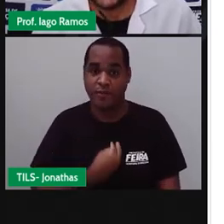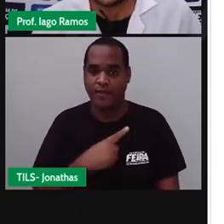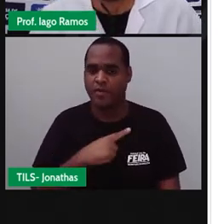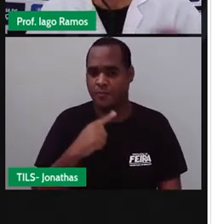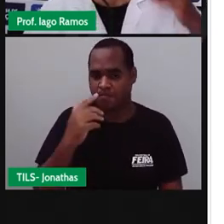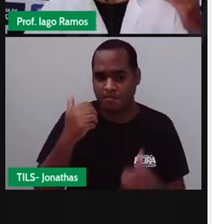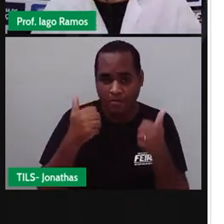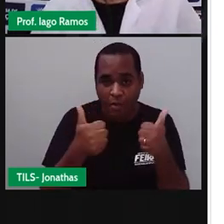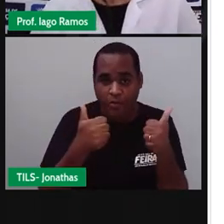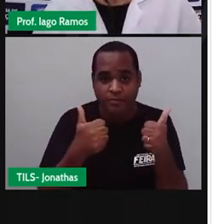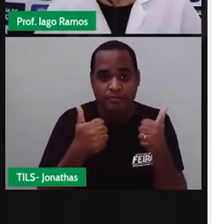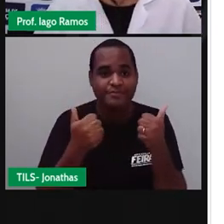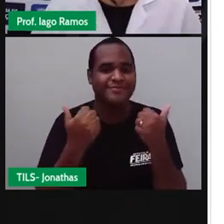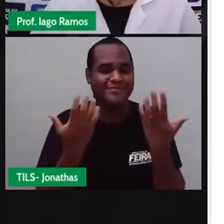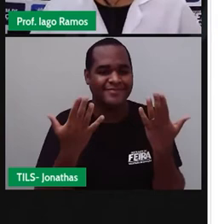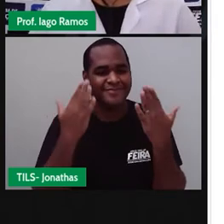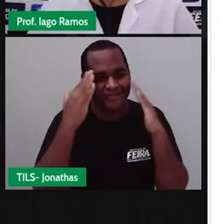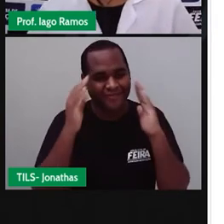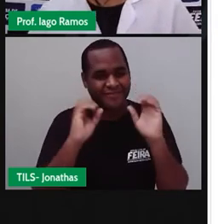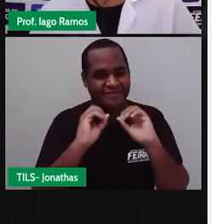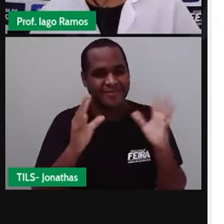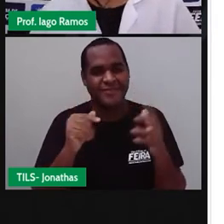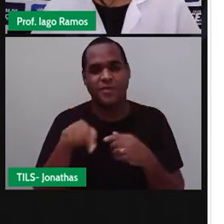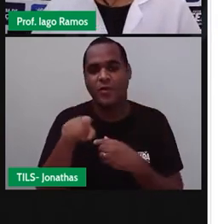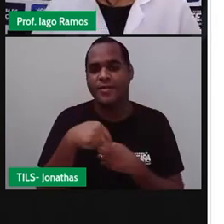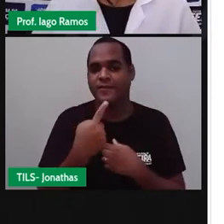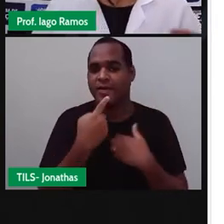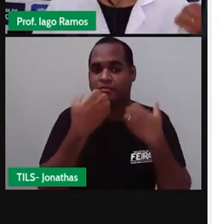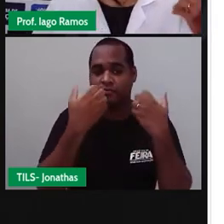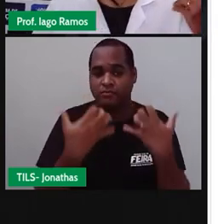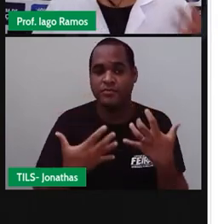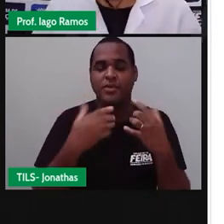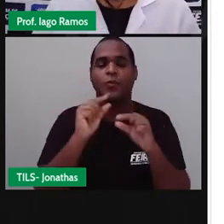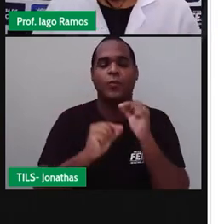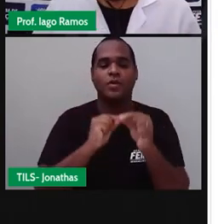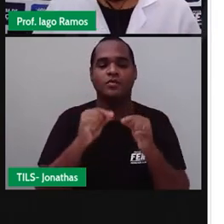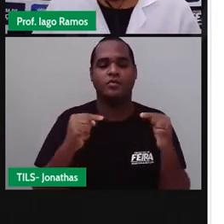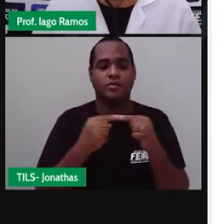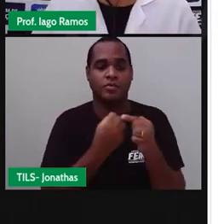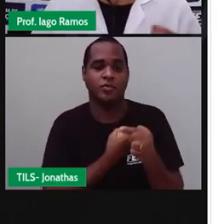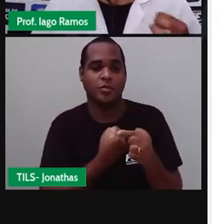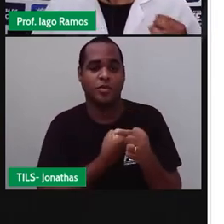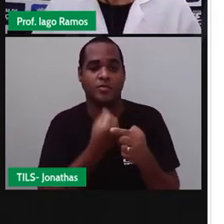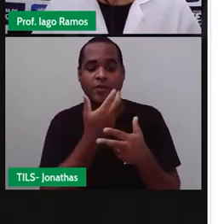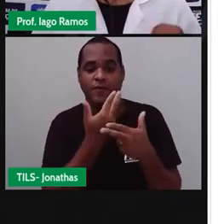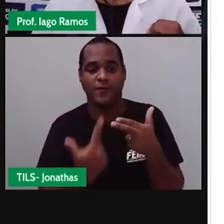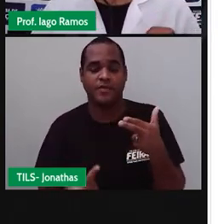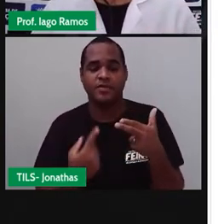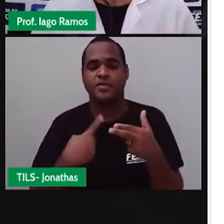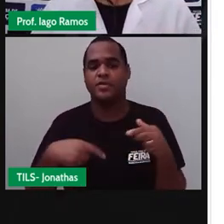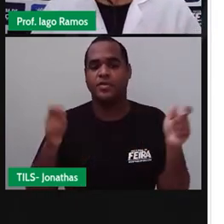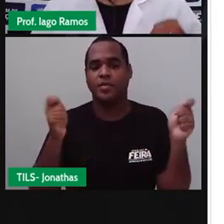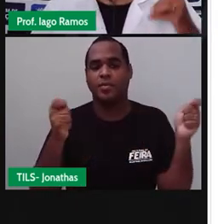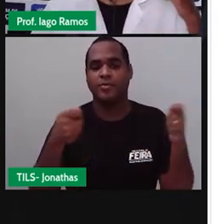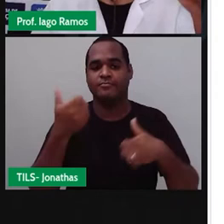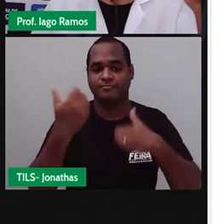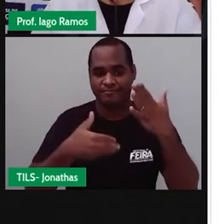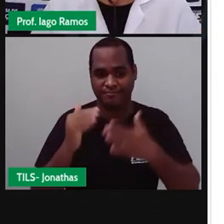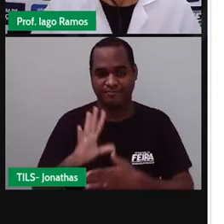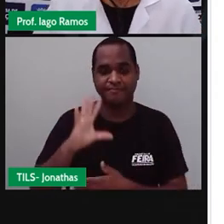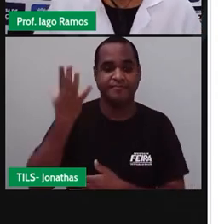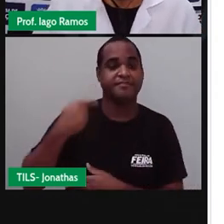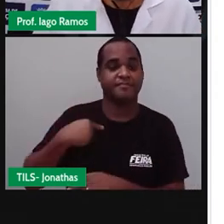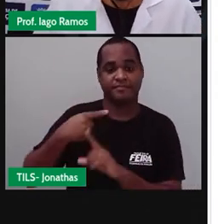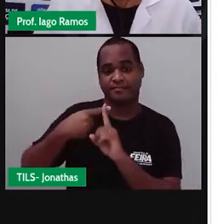Bom, o que eu posso dizer para você é que quando a gente multiplica números inteiros, pode acontecer do resultado dar